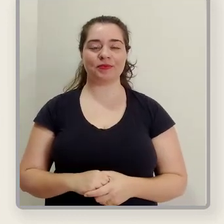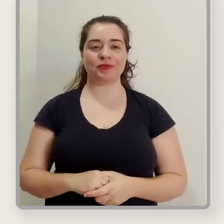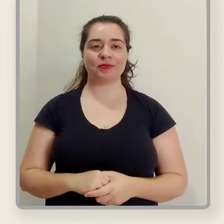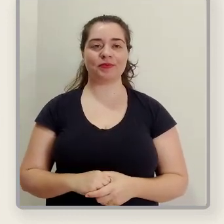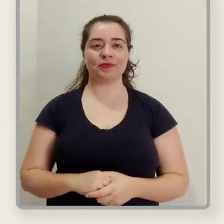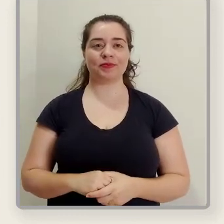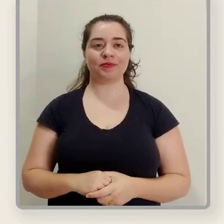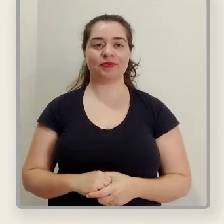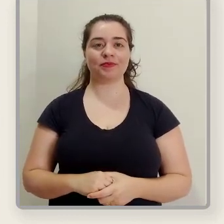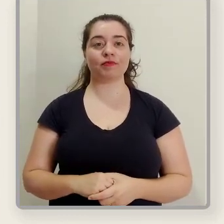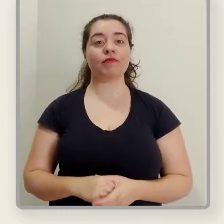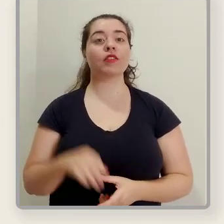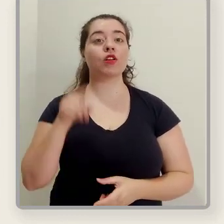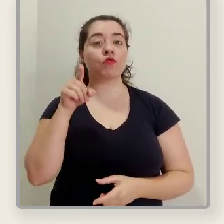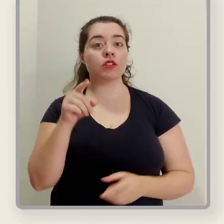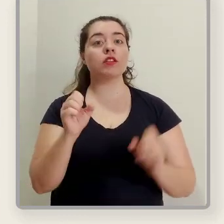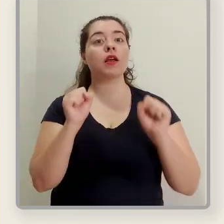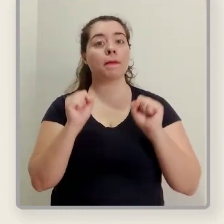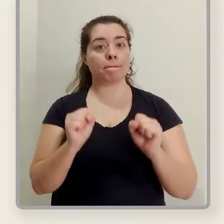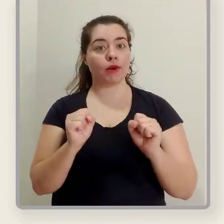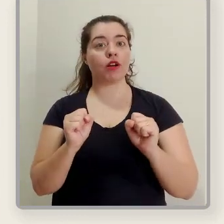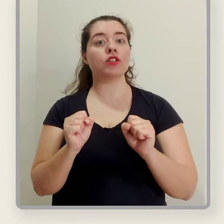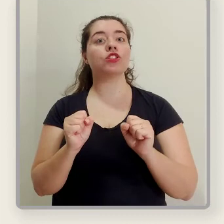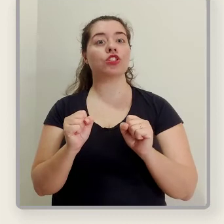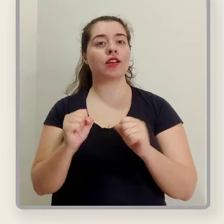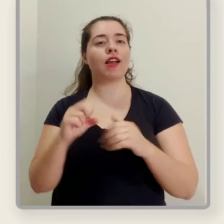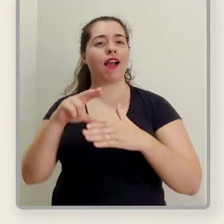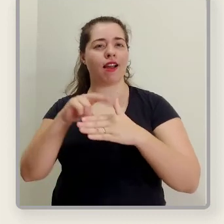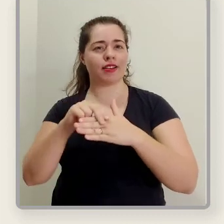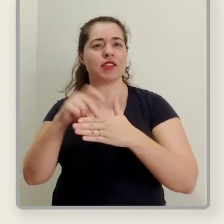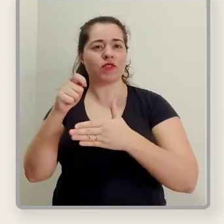Você poderá fazer o download do arquivo assinado.